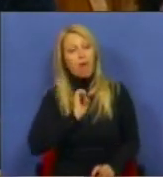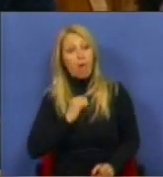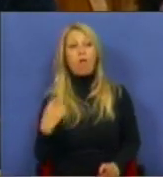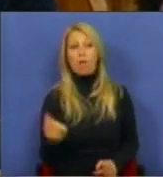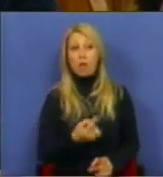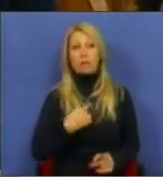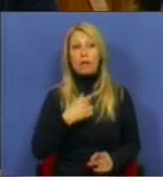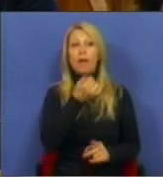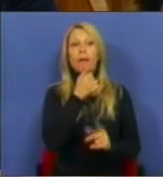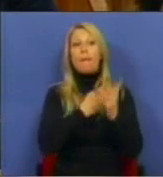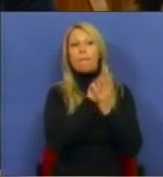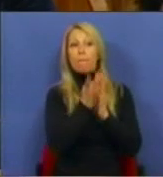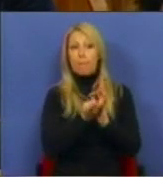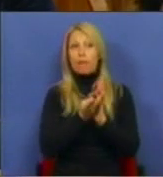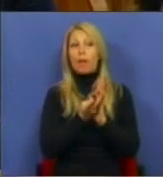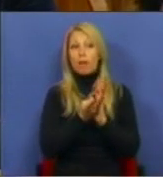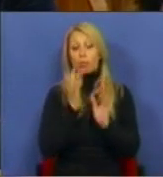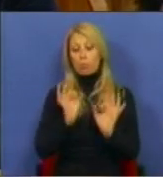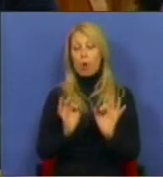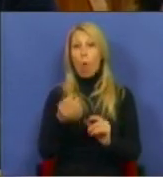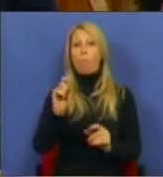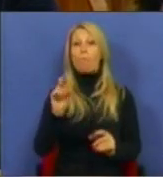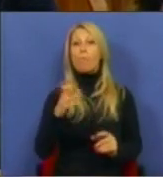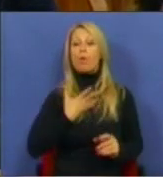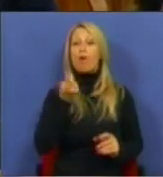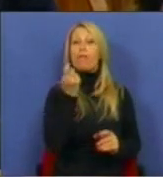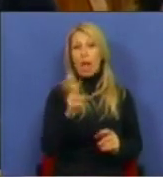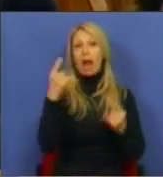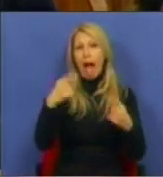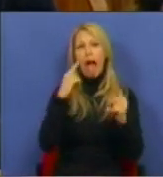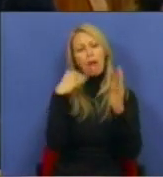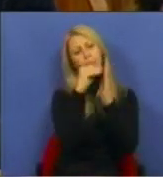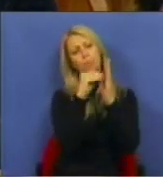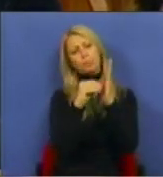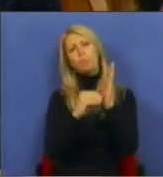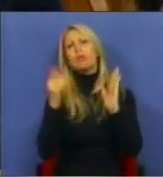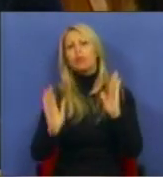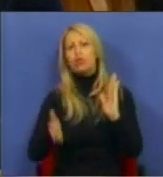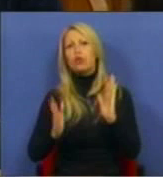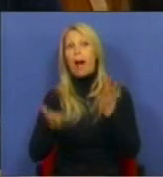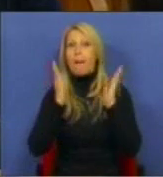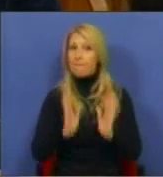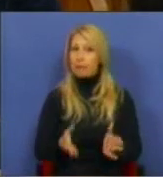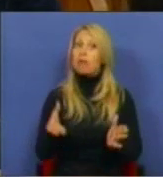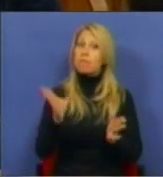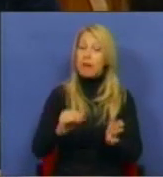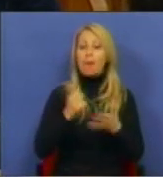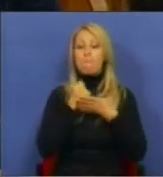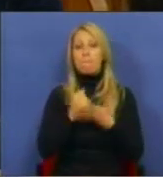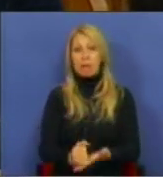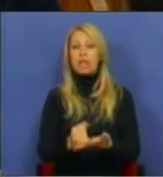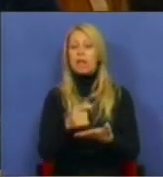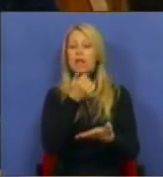para além das medidas que o próprio PRODER já contempla no seu articulado, nomeadamente medidas de apoio a fundo perdido,